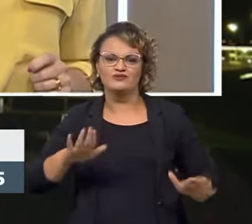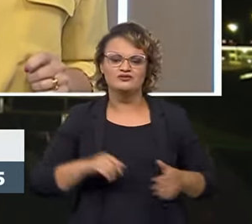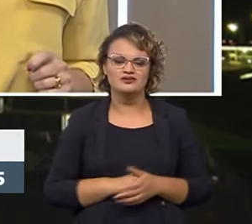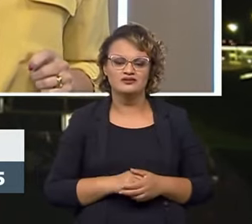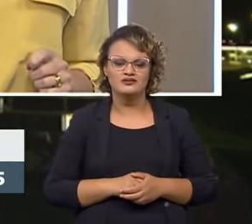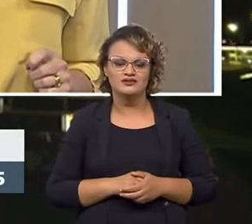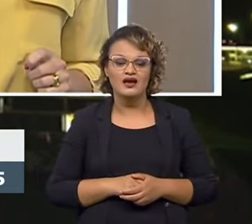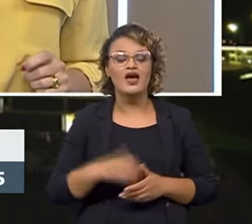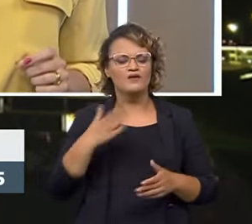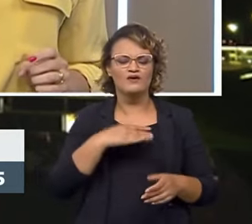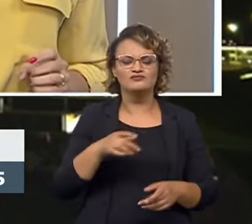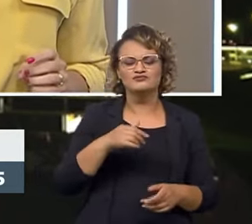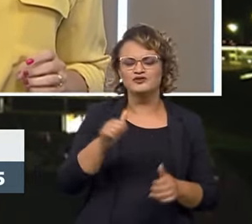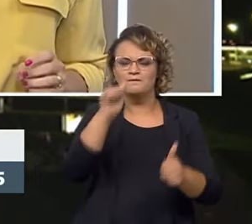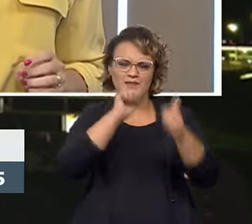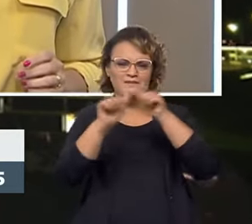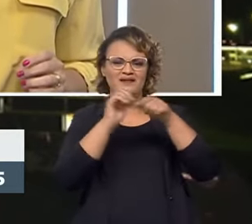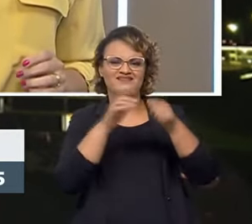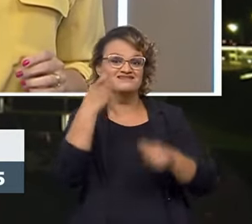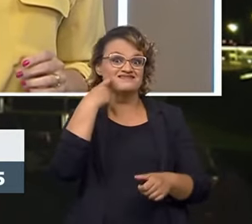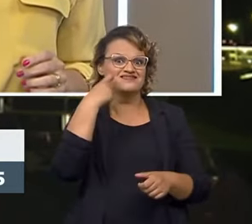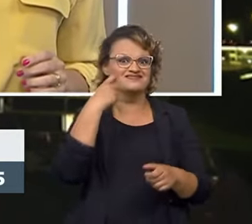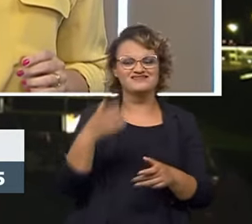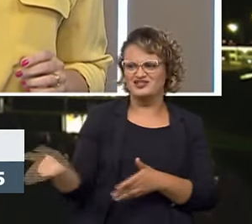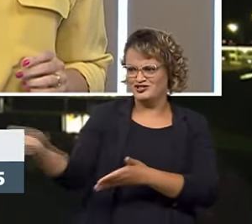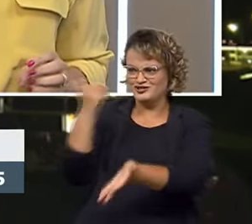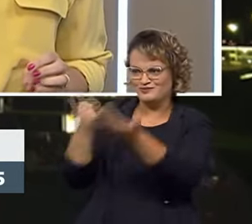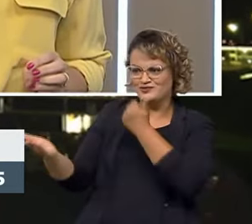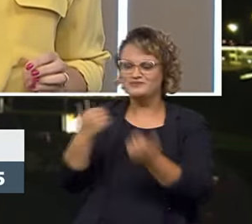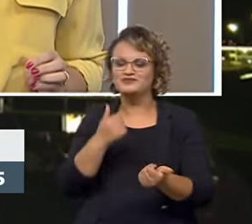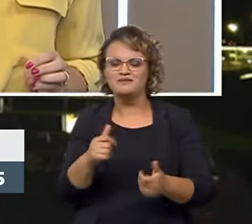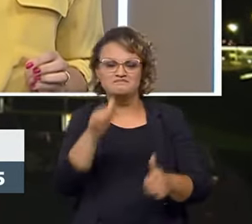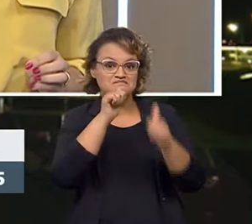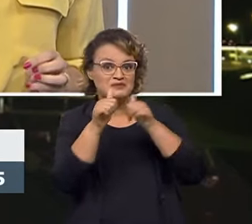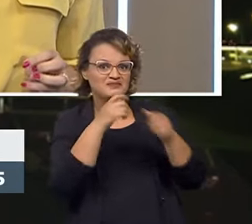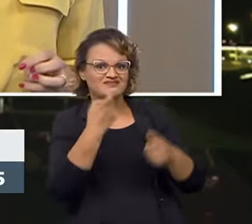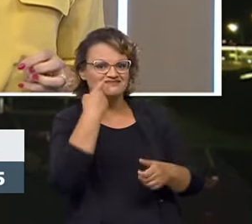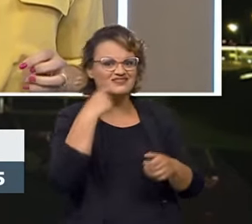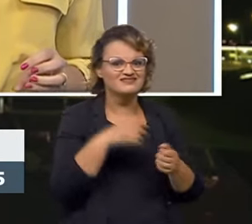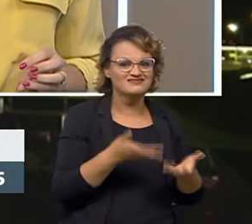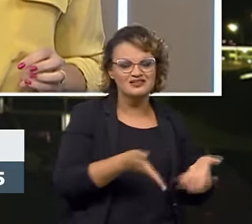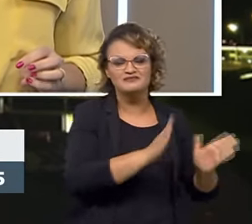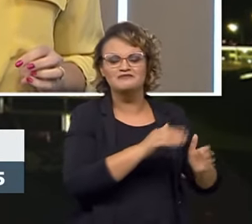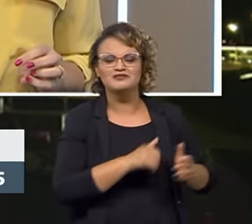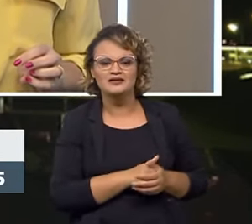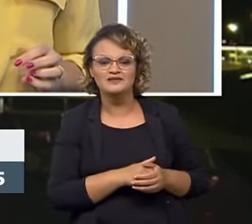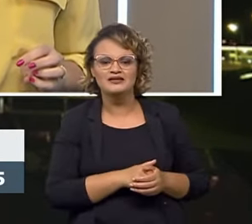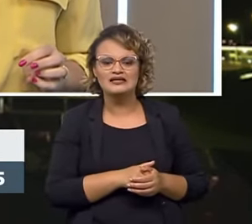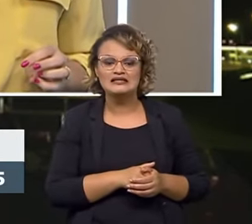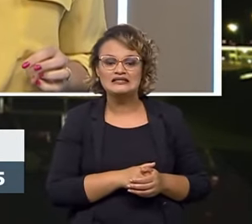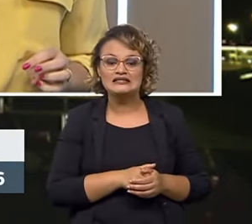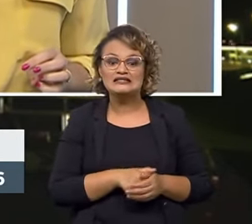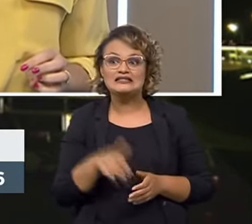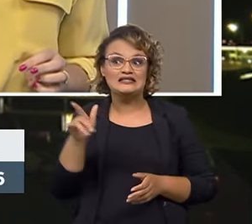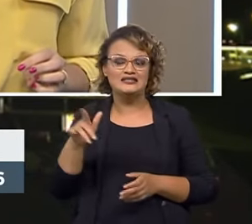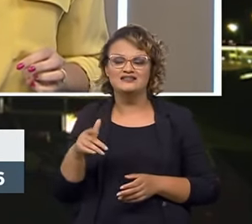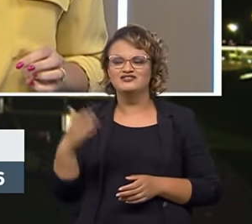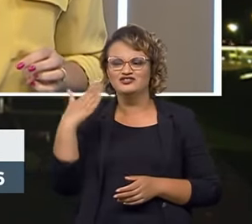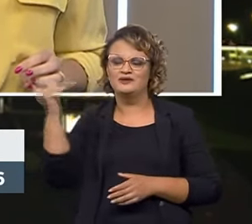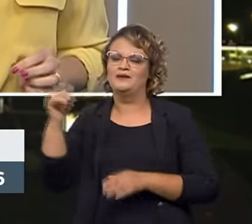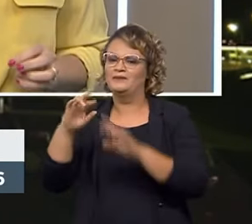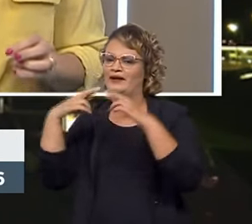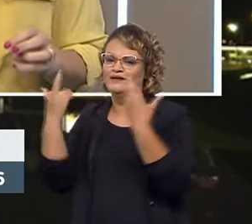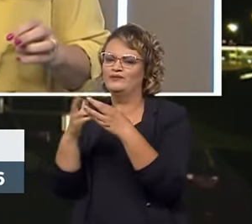Adoro o Happy Hour. Sou conhecido como o convocador de Happy Hour em tudo que for que eu vou e o que eu não precisa me convidar. Reunião de